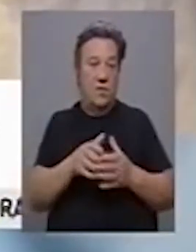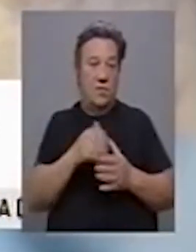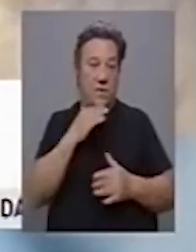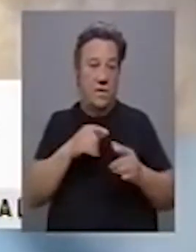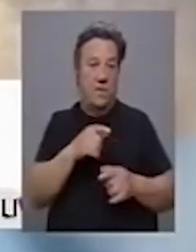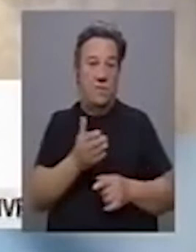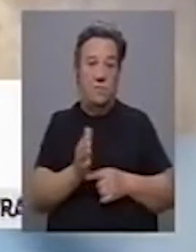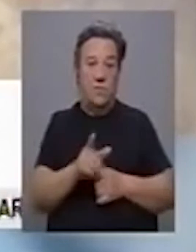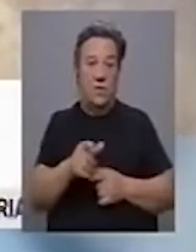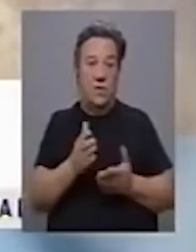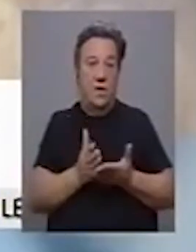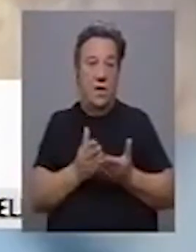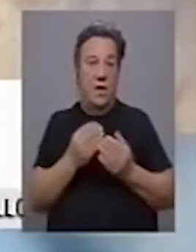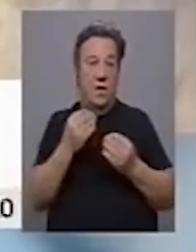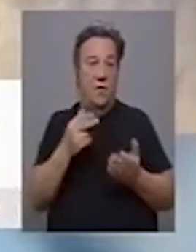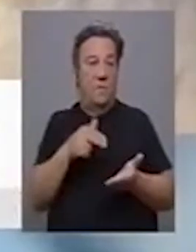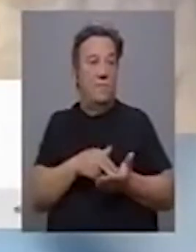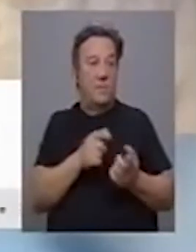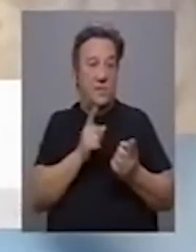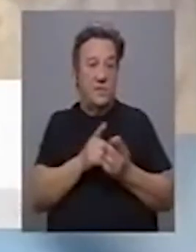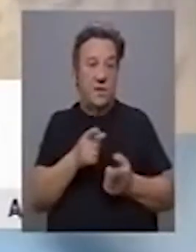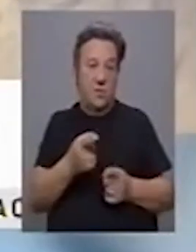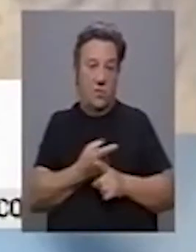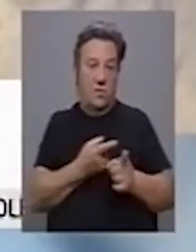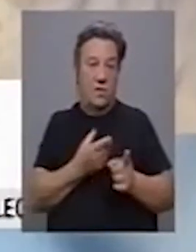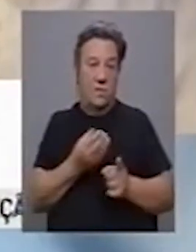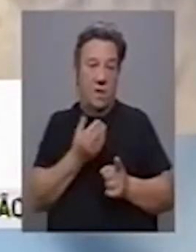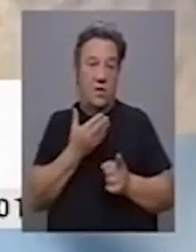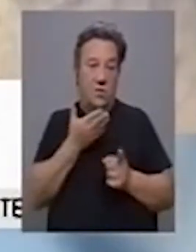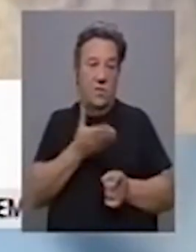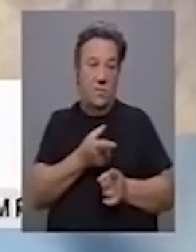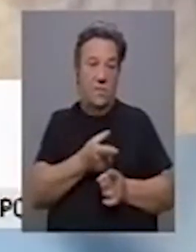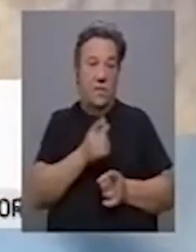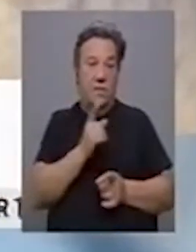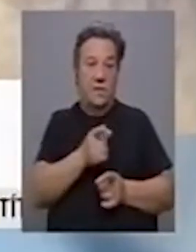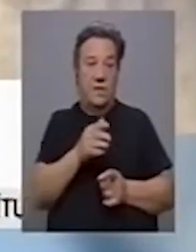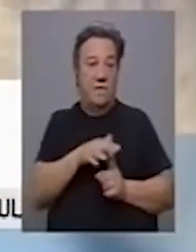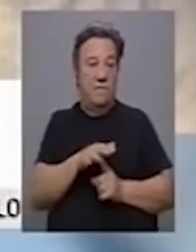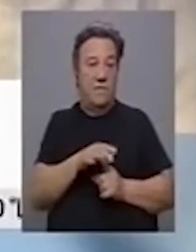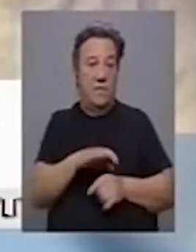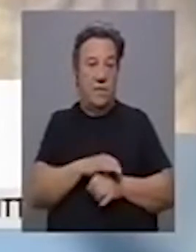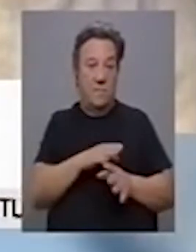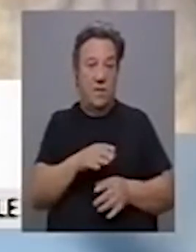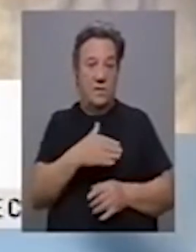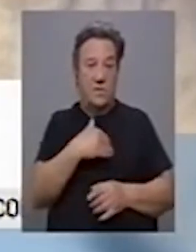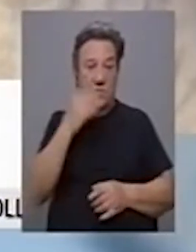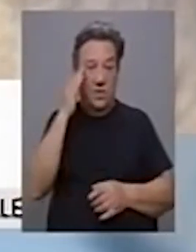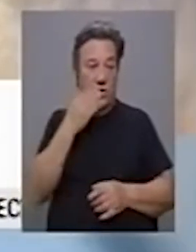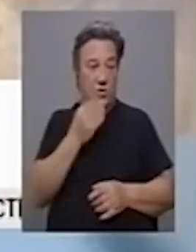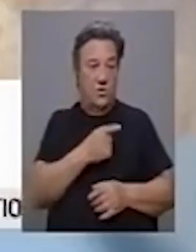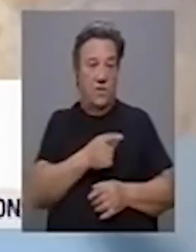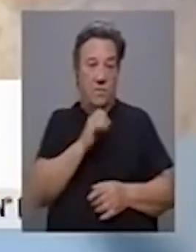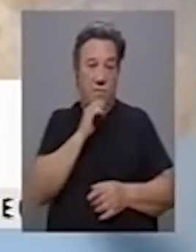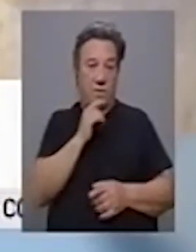etários. Por exemplo, as aulas presenciais, são uma das coisas que mais contribui para que estes efeitos da pandemia na saúde mental dos jovens